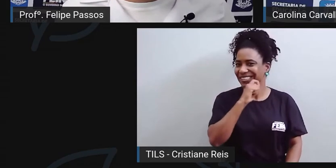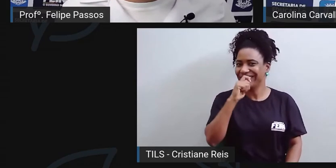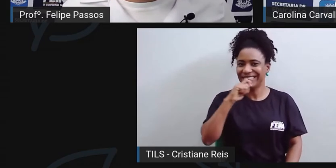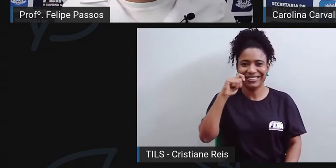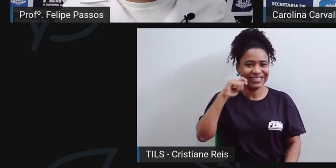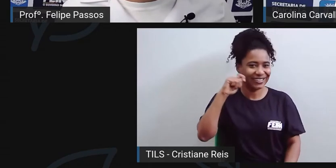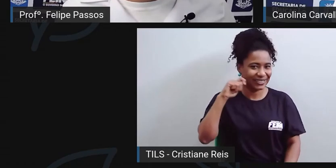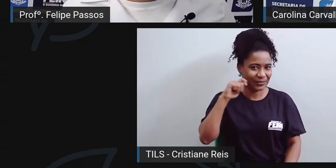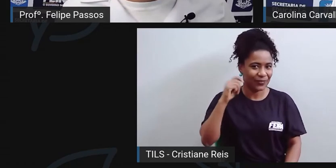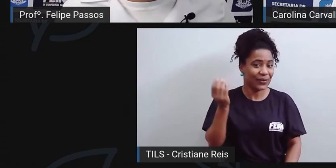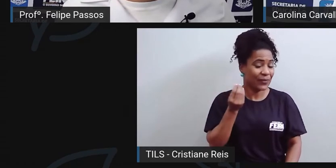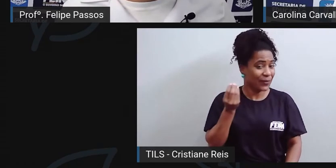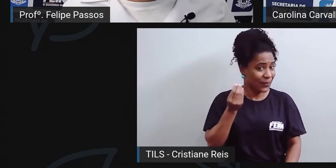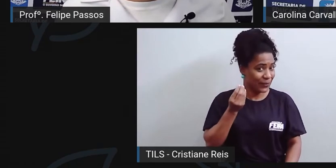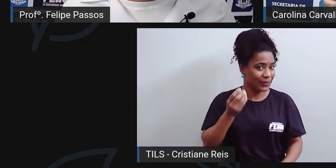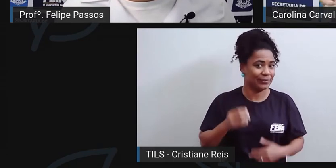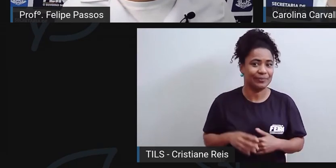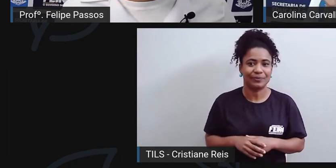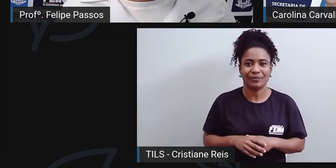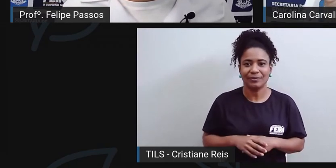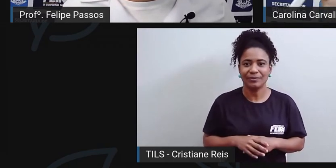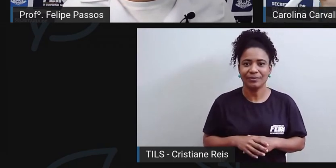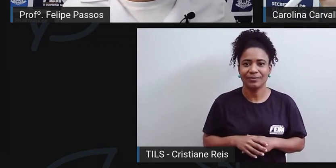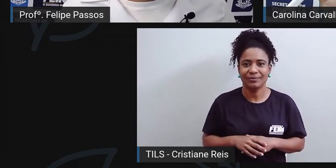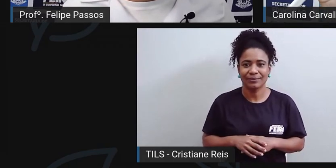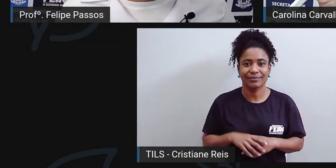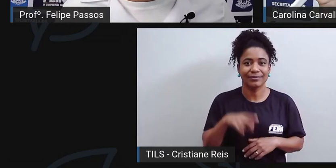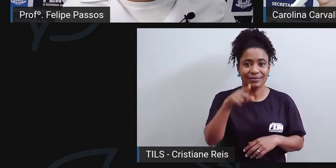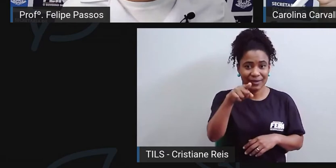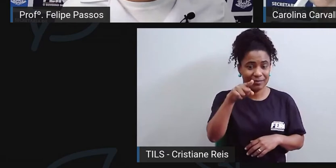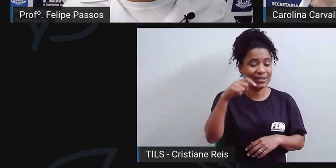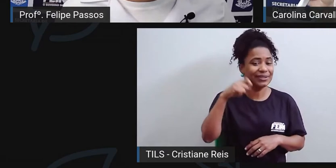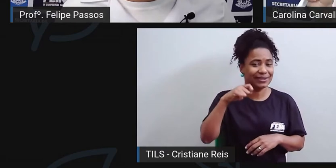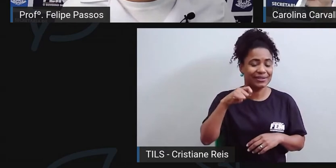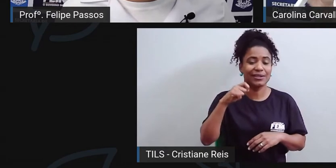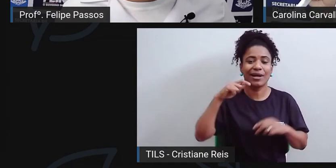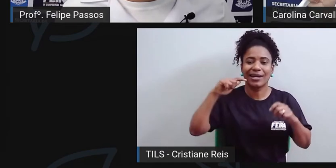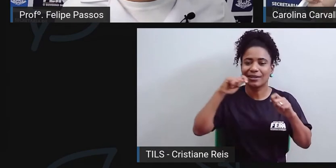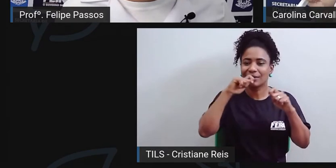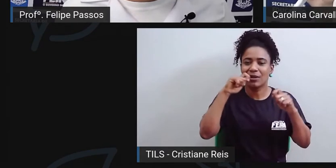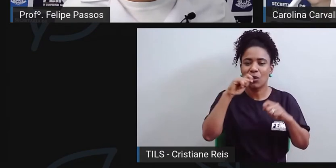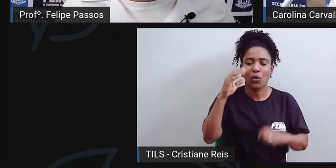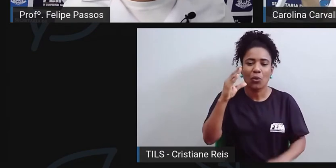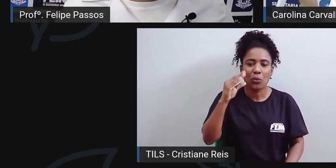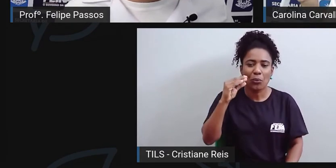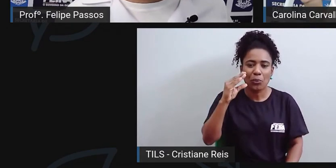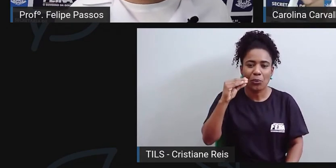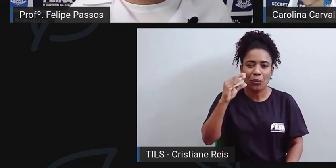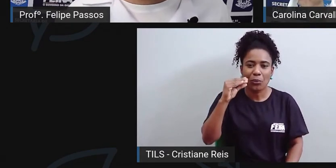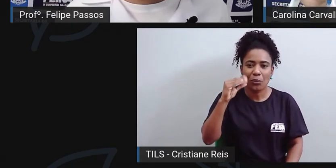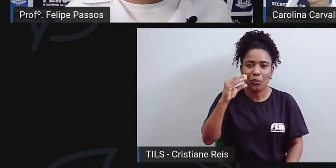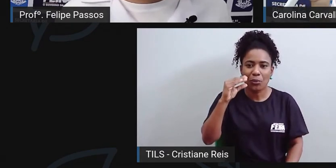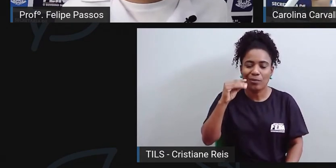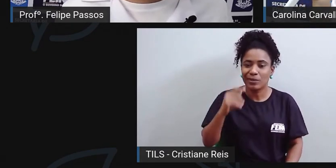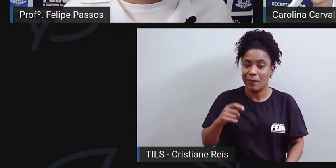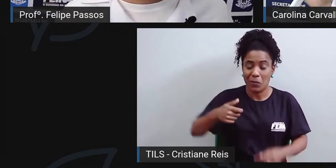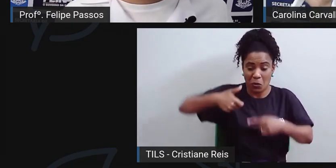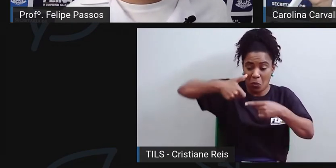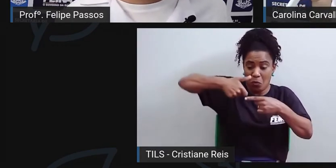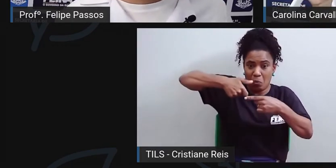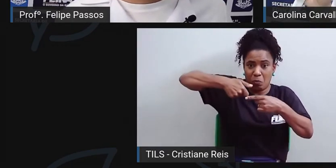A escovação, a gente deve fazer com a escova macia, certo? Não precisa uma quantidade muito grande de creme dental.